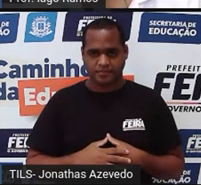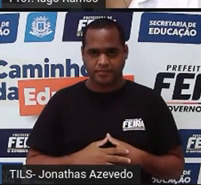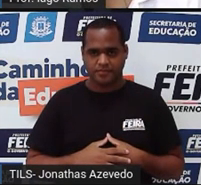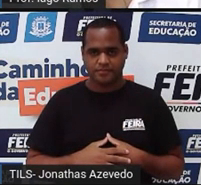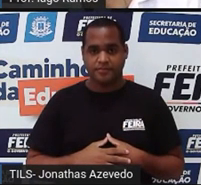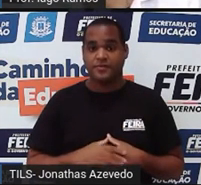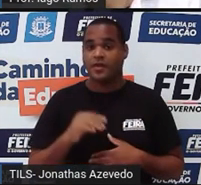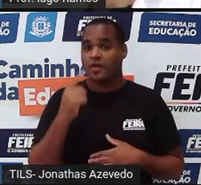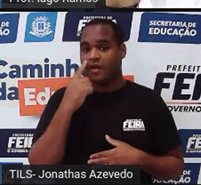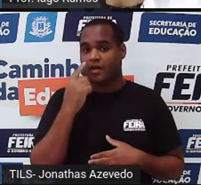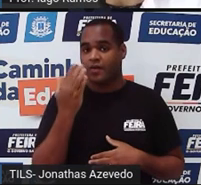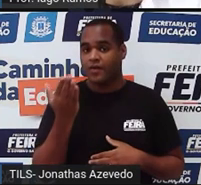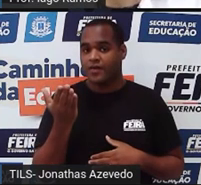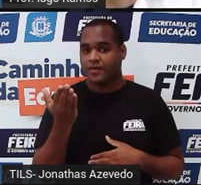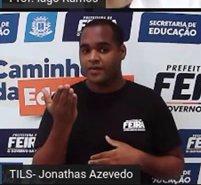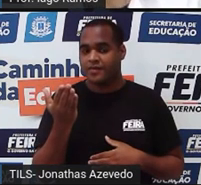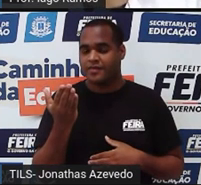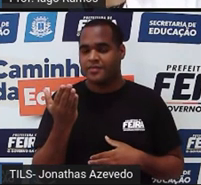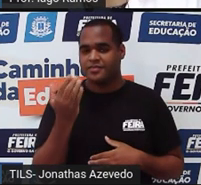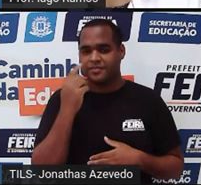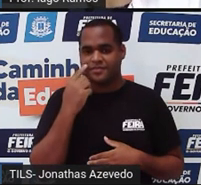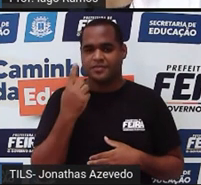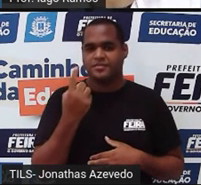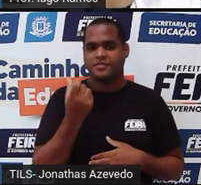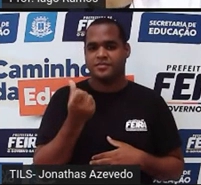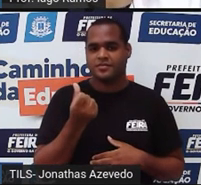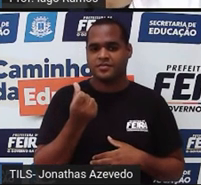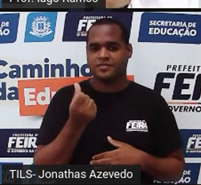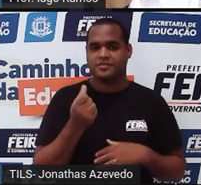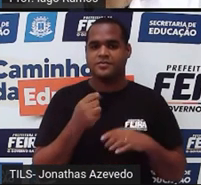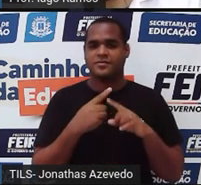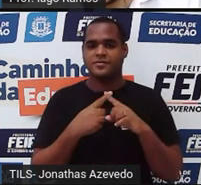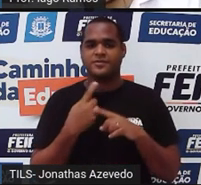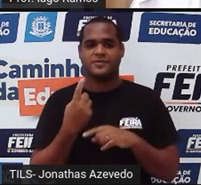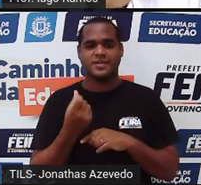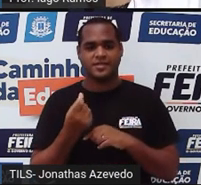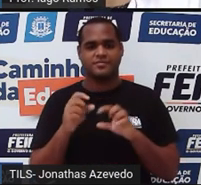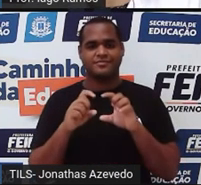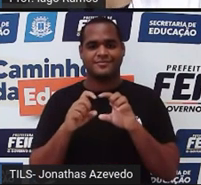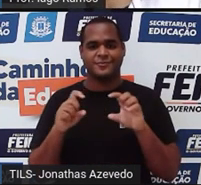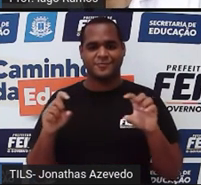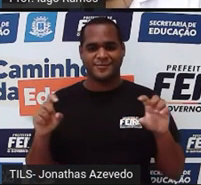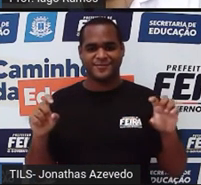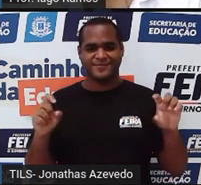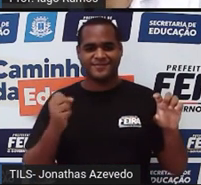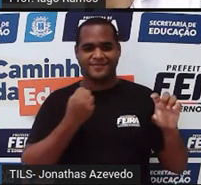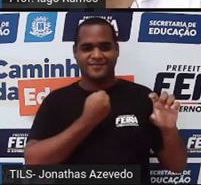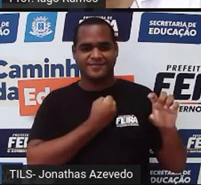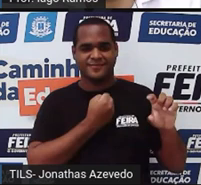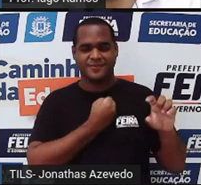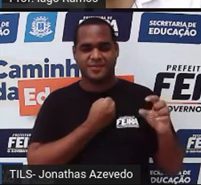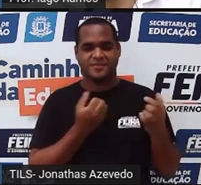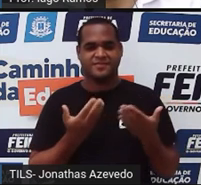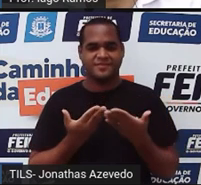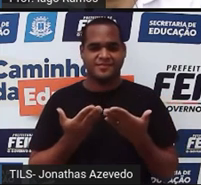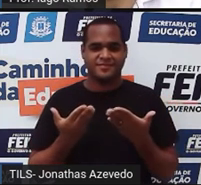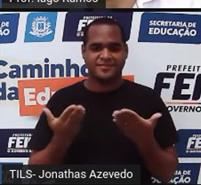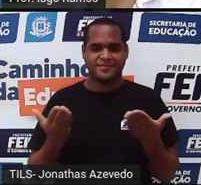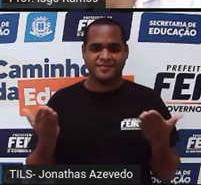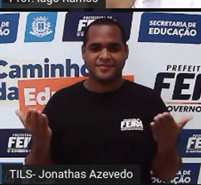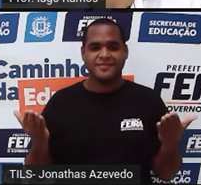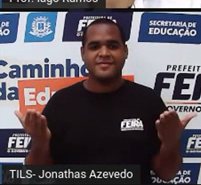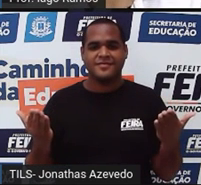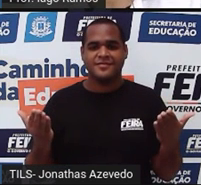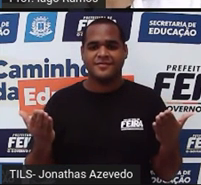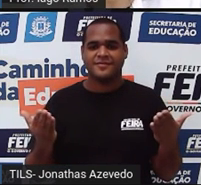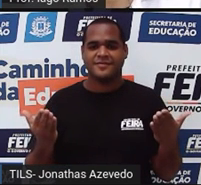aqui, olha só, 26 vezes 26, vezes 26, de